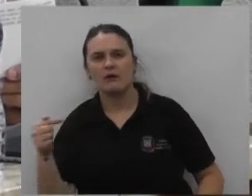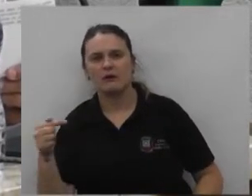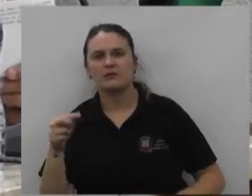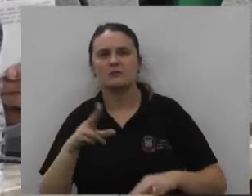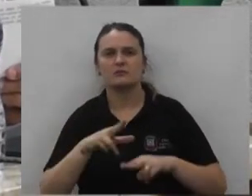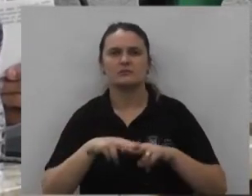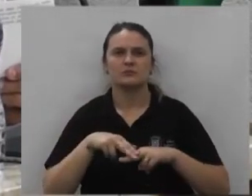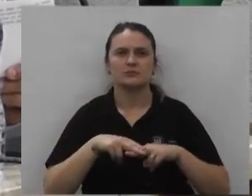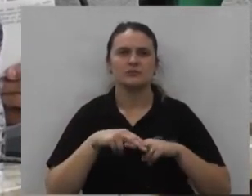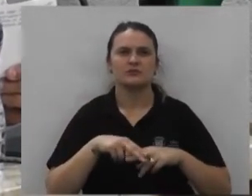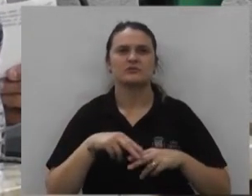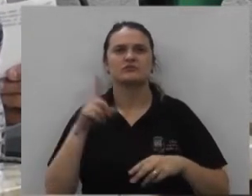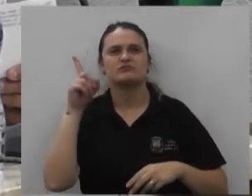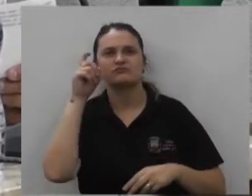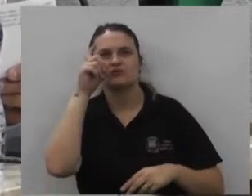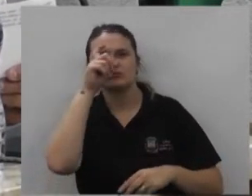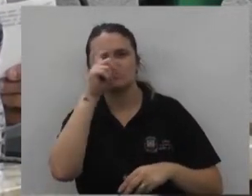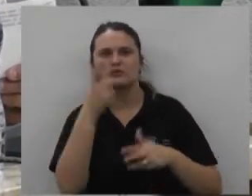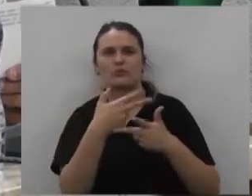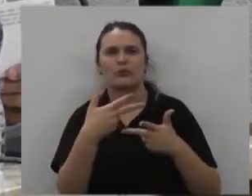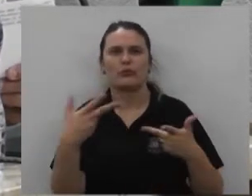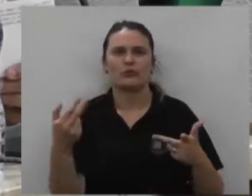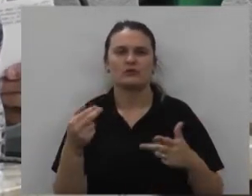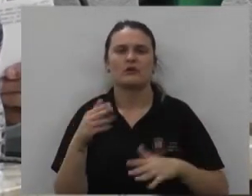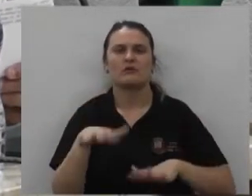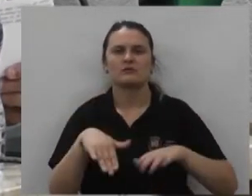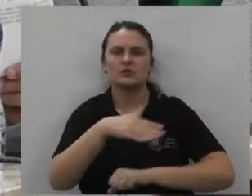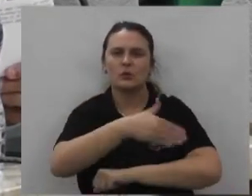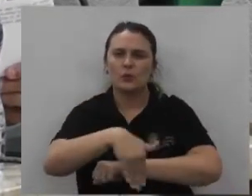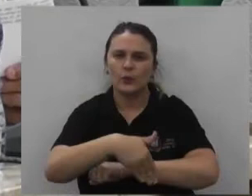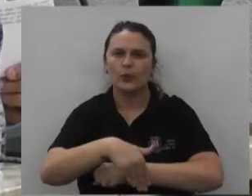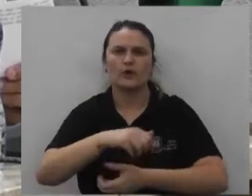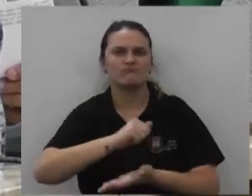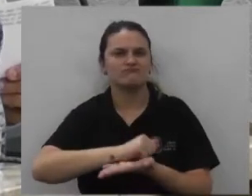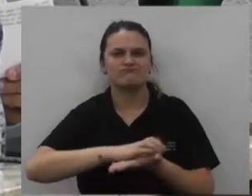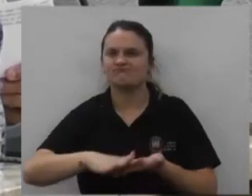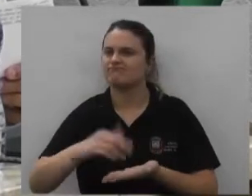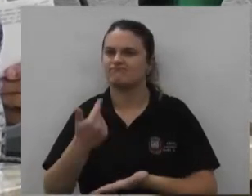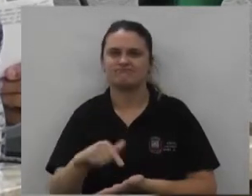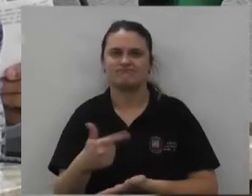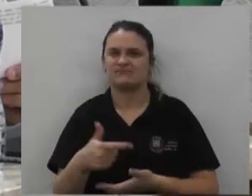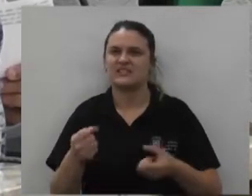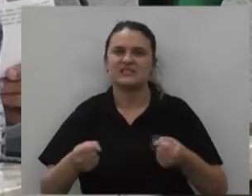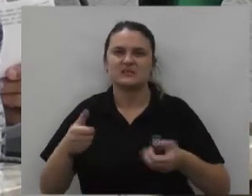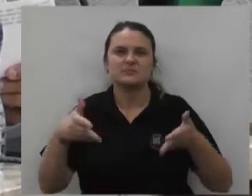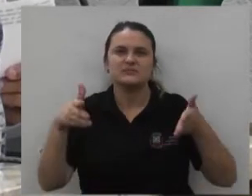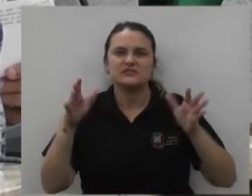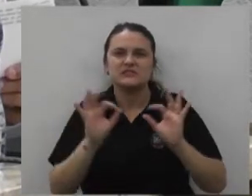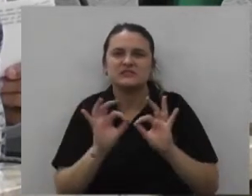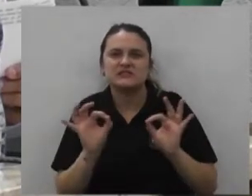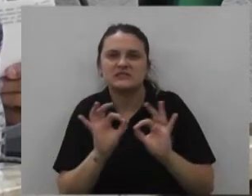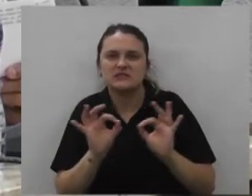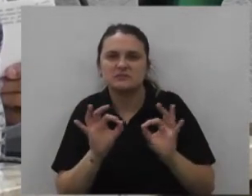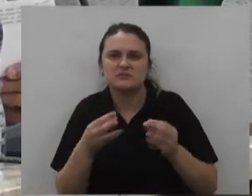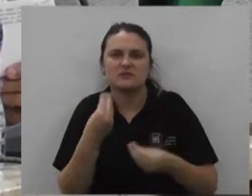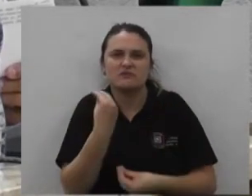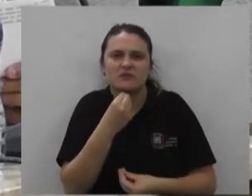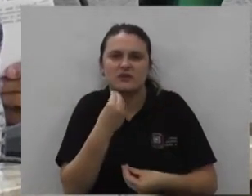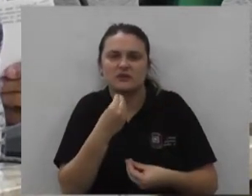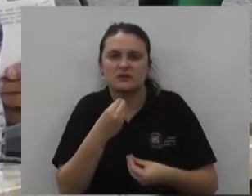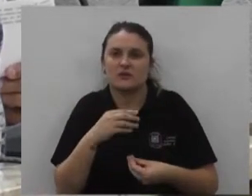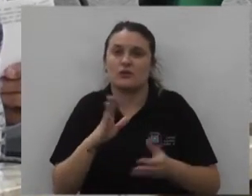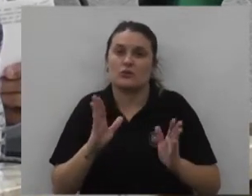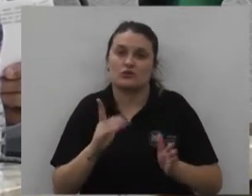fora devido às dificuldades comuns daquela época como ruas sem pavimentação caminhões simples com menos potência